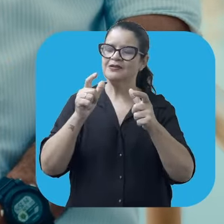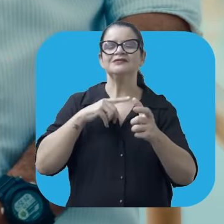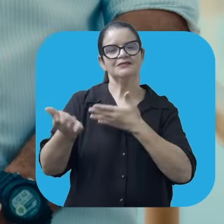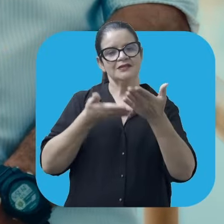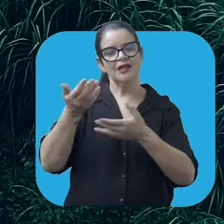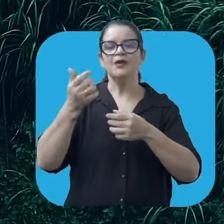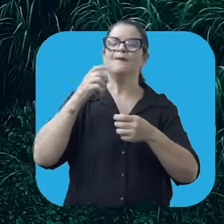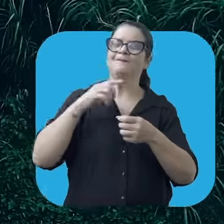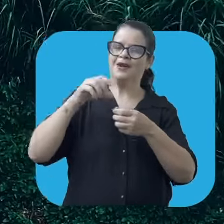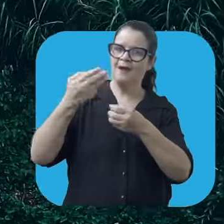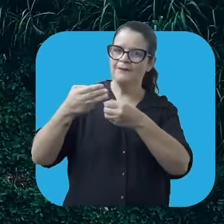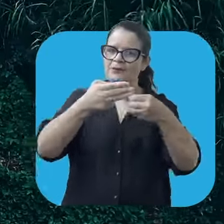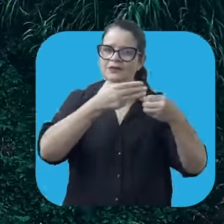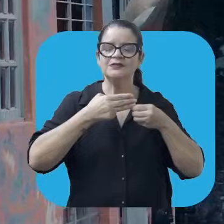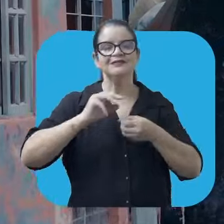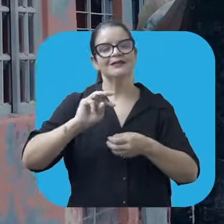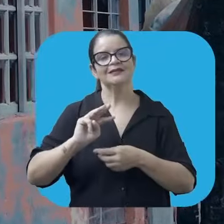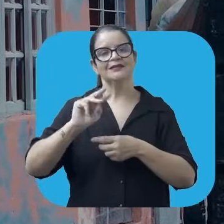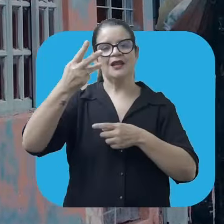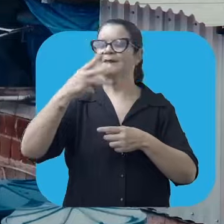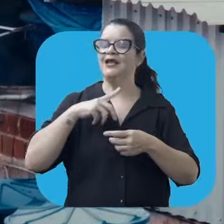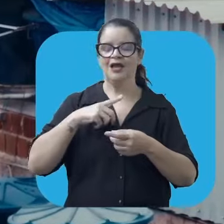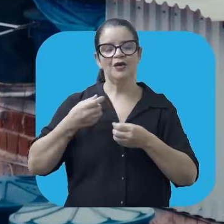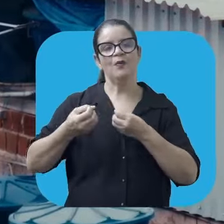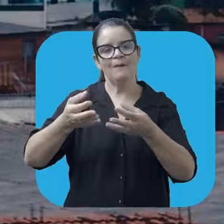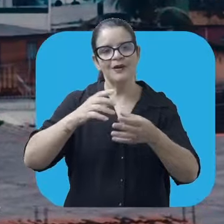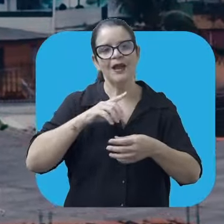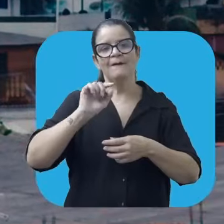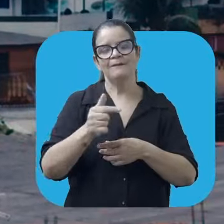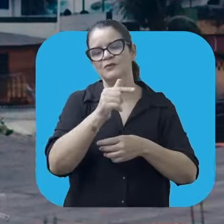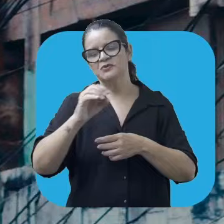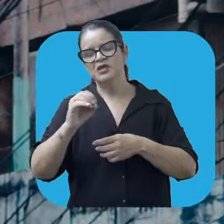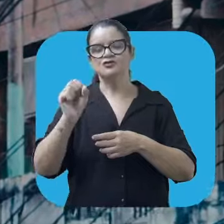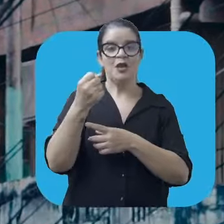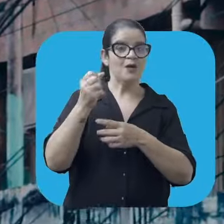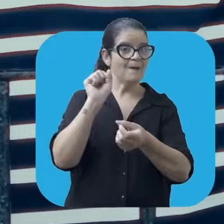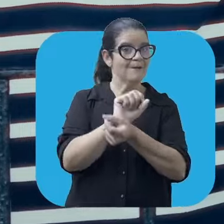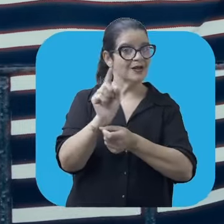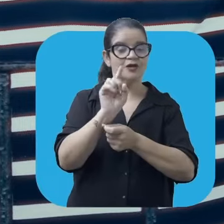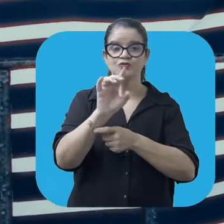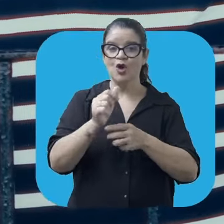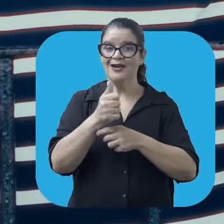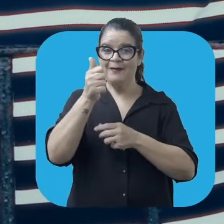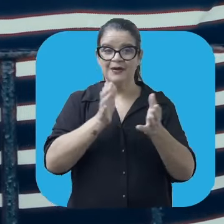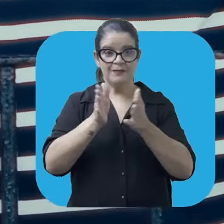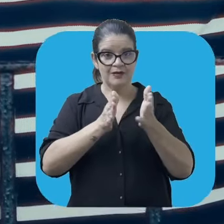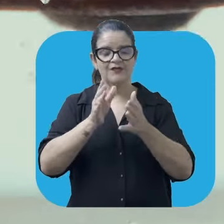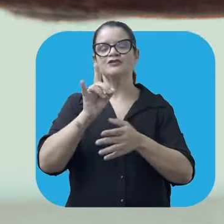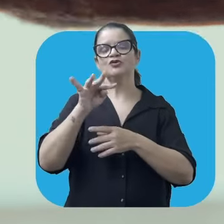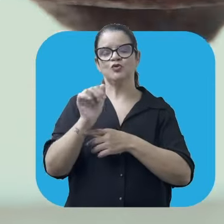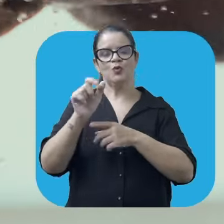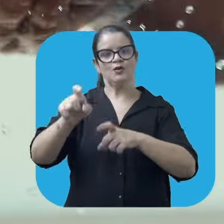600 litros por segundo. Só na primeira fase, a adutora do Agreste foi projetada para atender 23 municípios, beneficiando 1